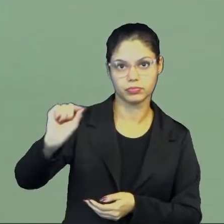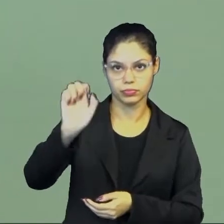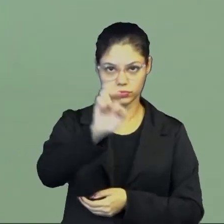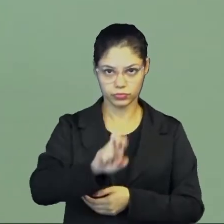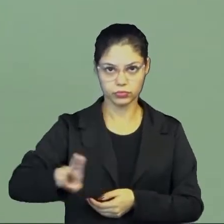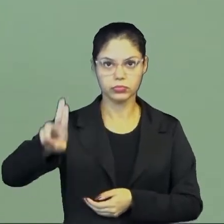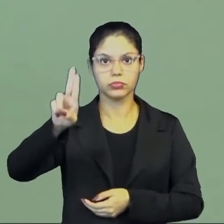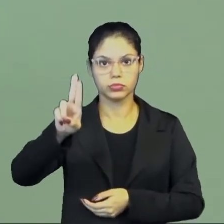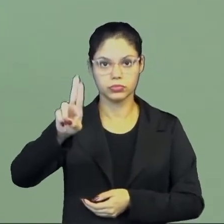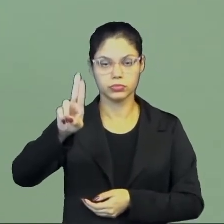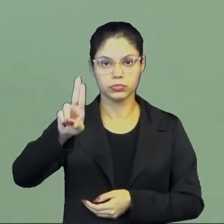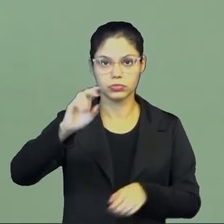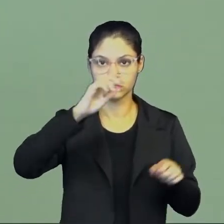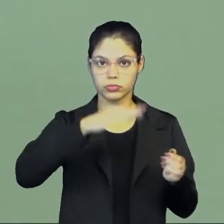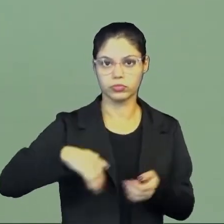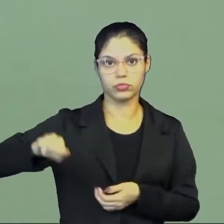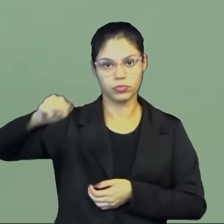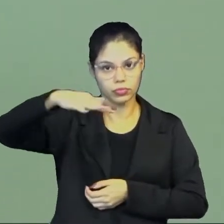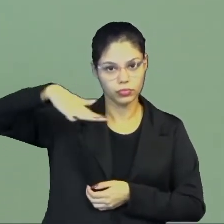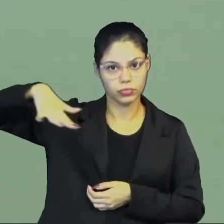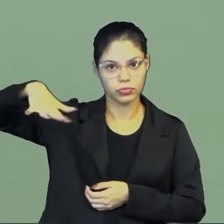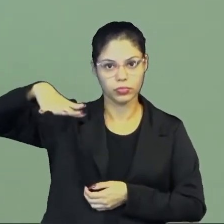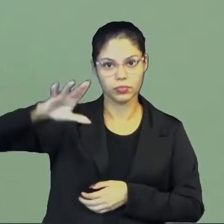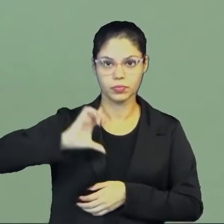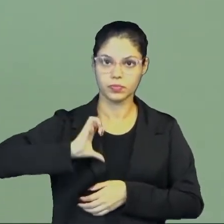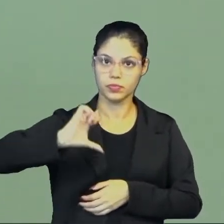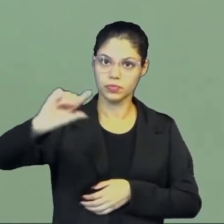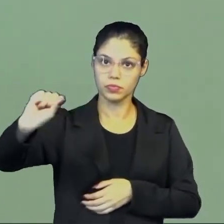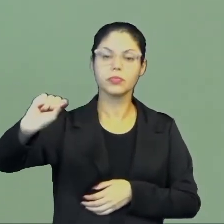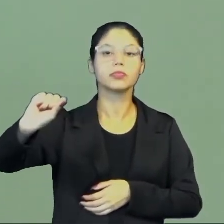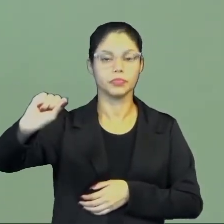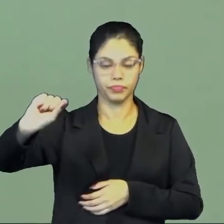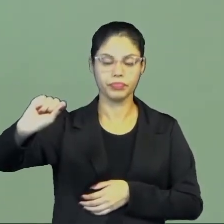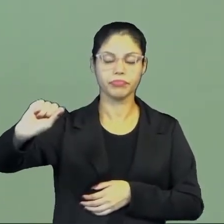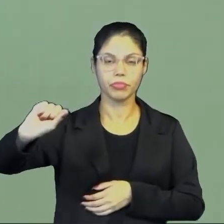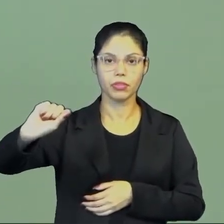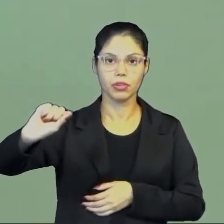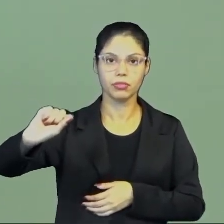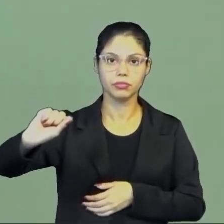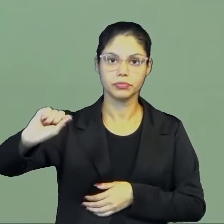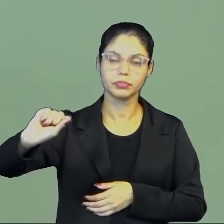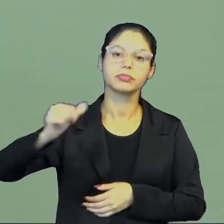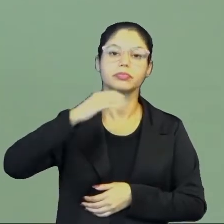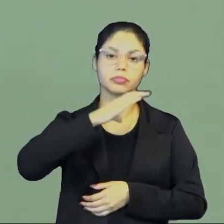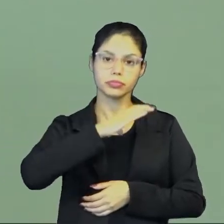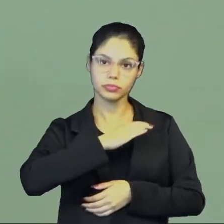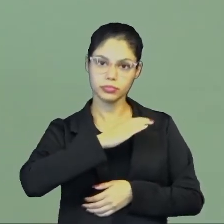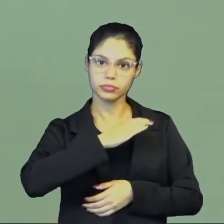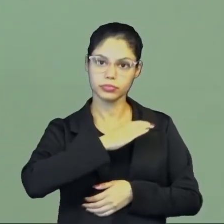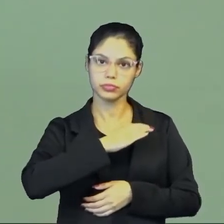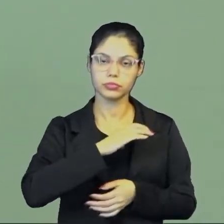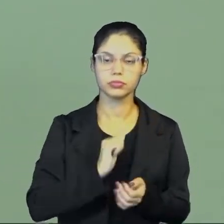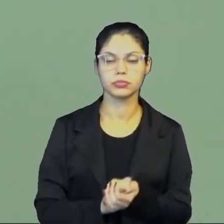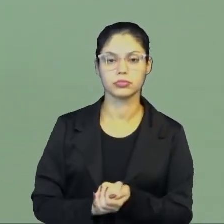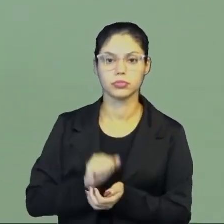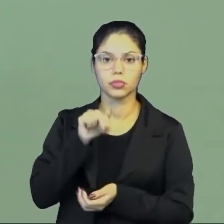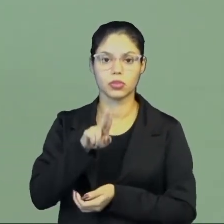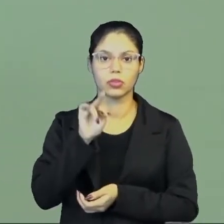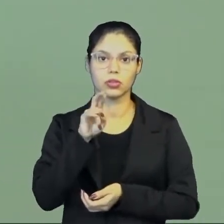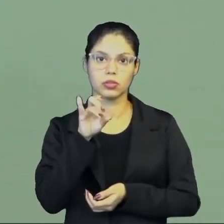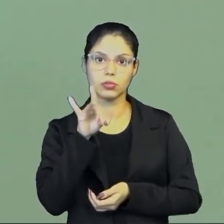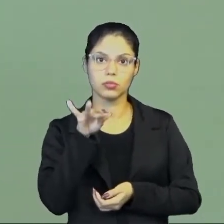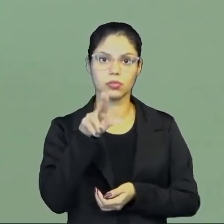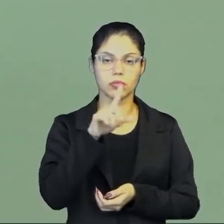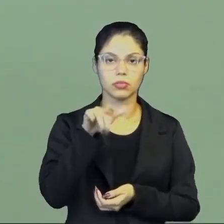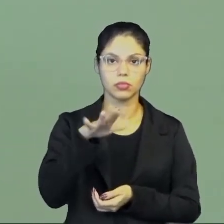Europa que era rural e vai para uma urbanização. A gente tem uma urbanização